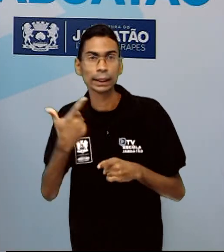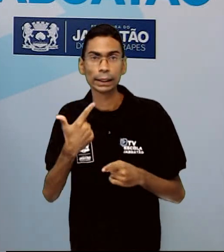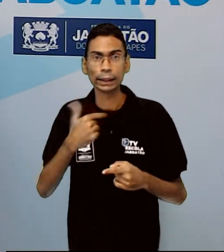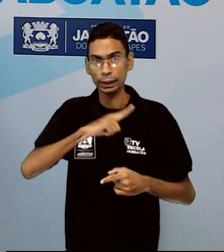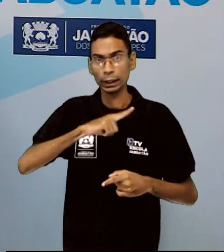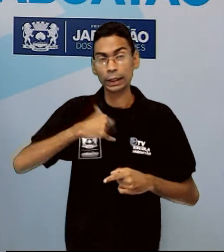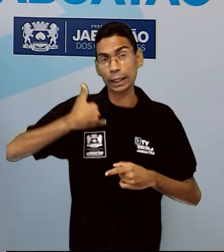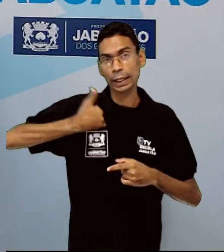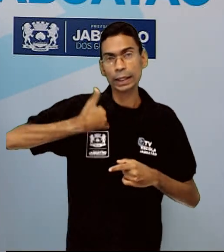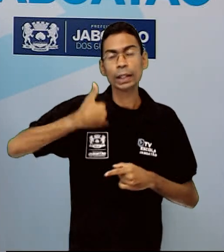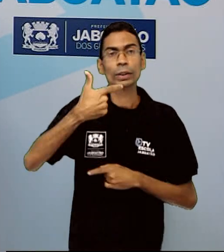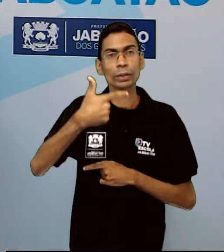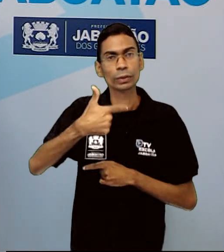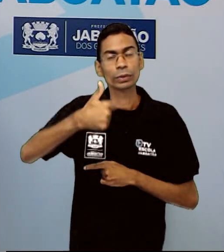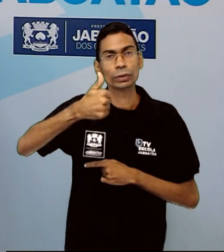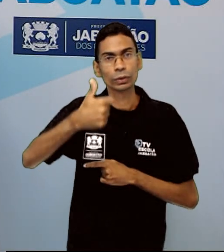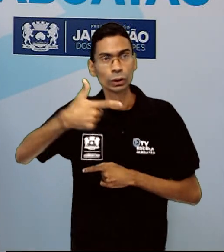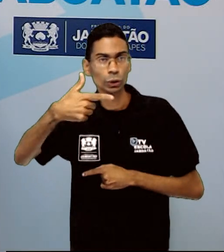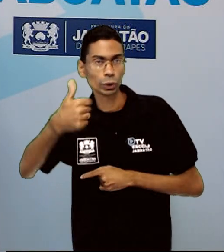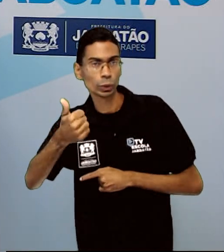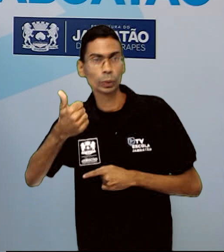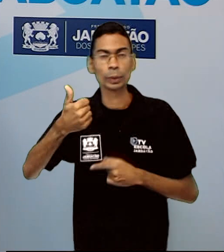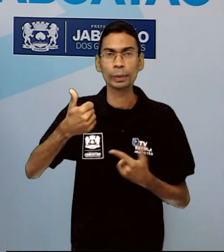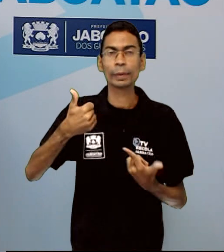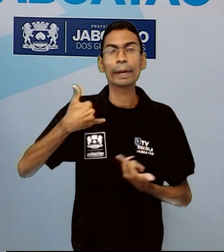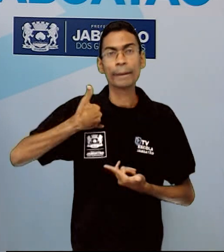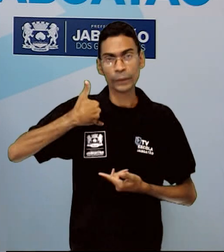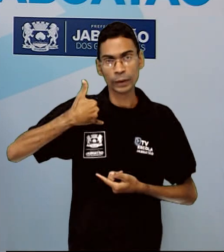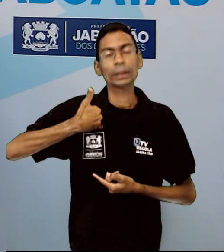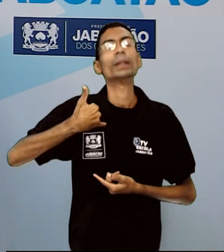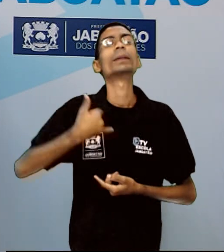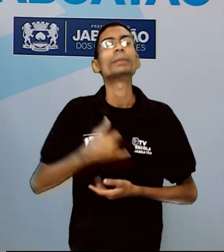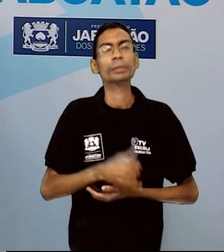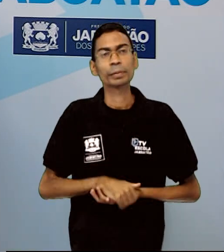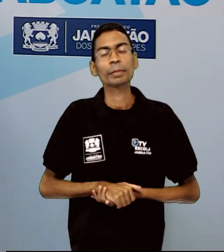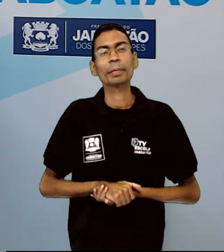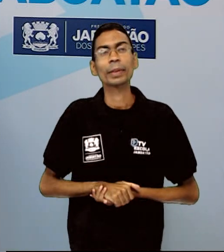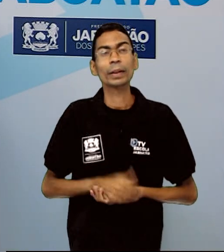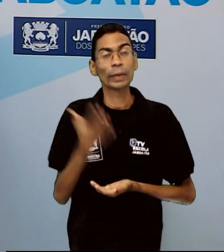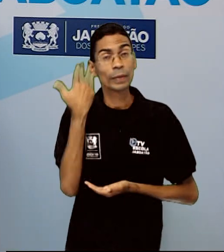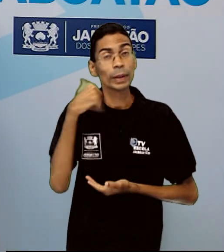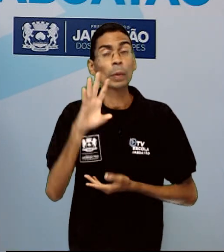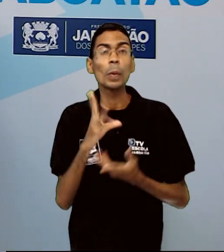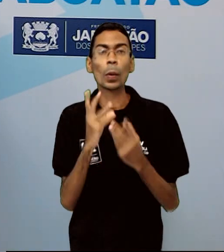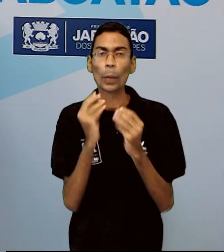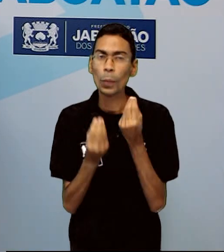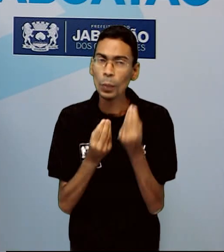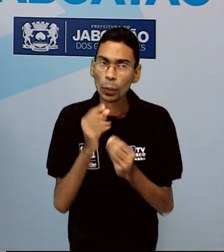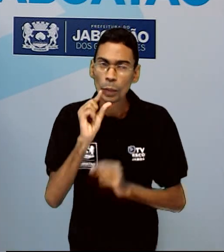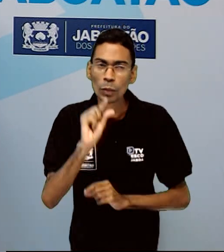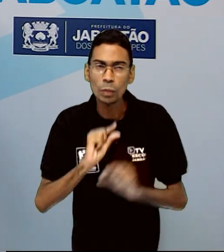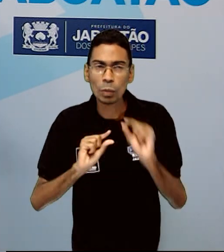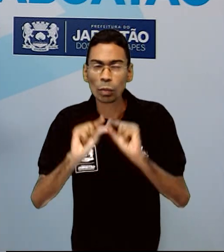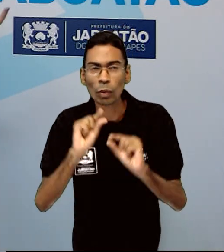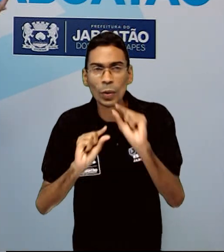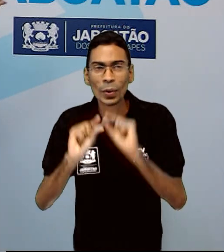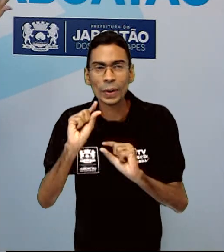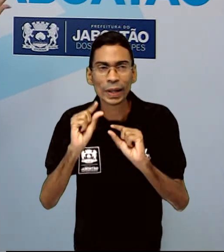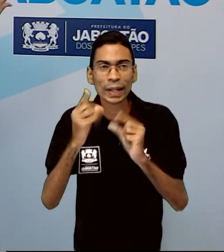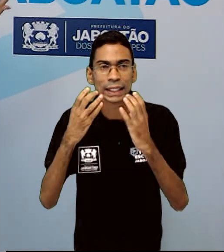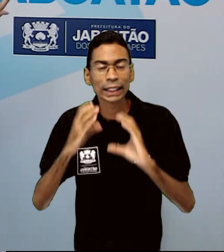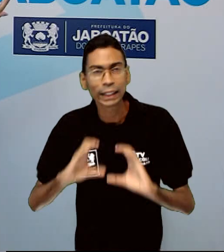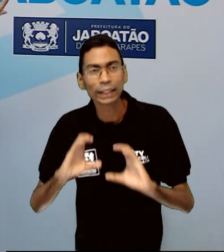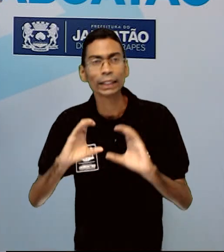anos. É, pessoal! Vamos saber um pouco sobre a cidadania romana. A palavra